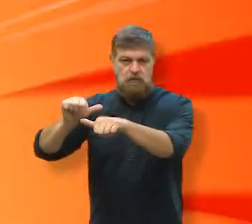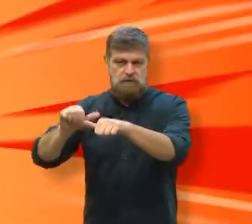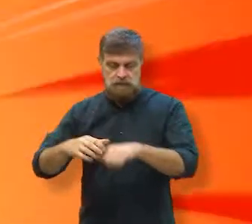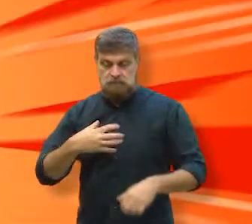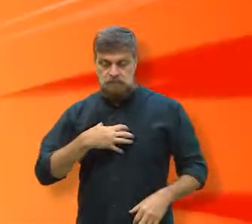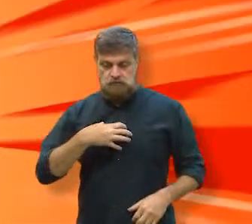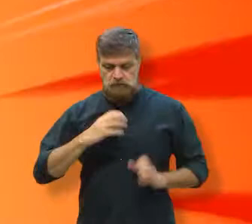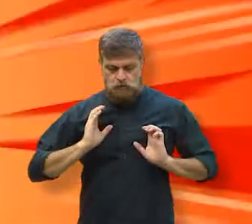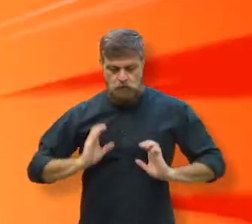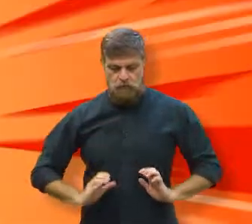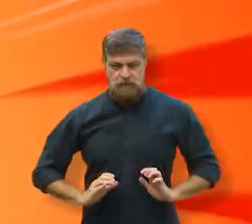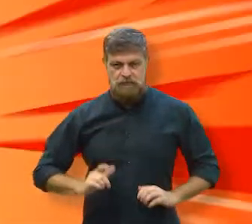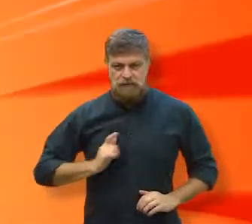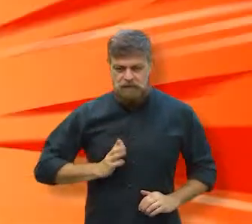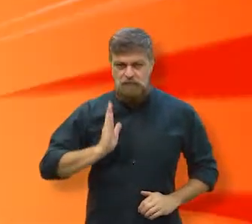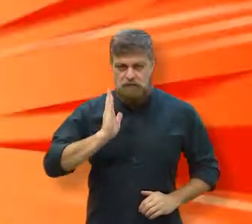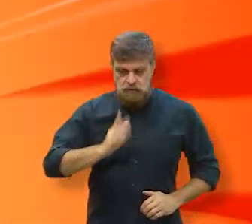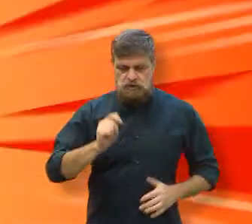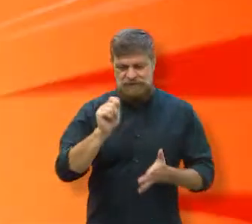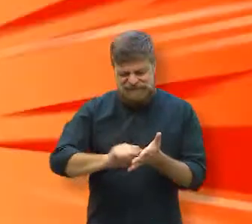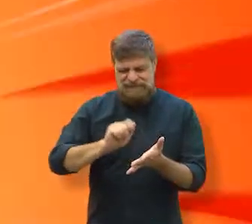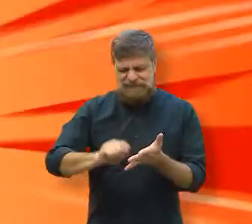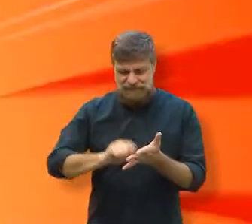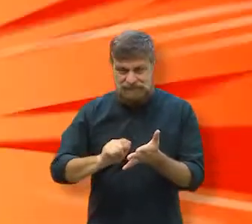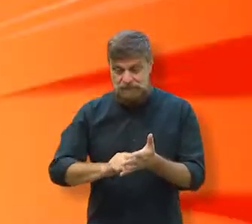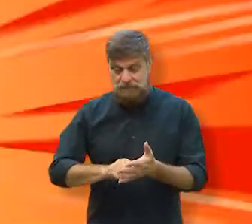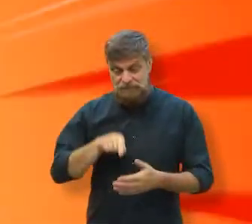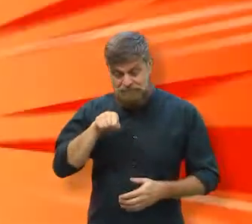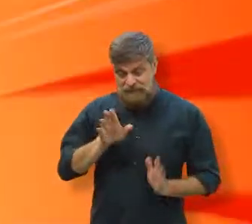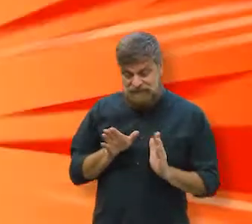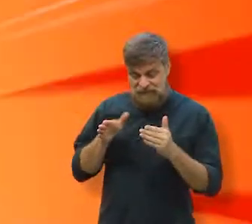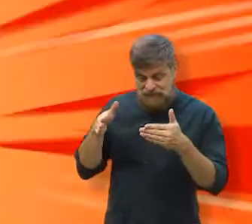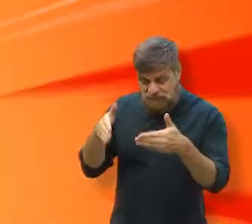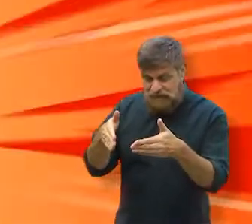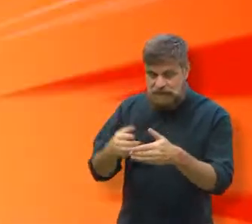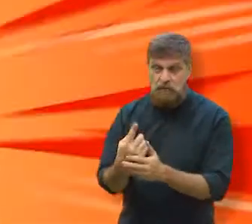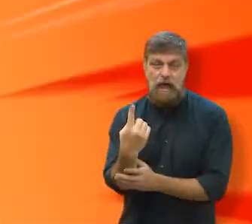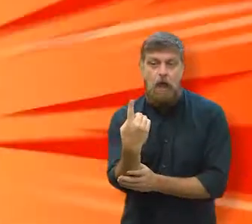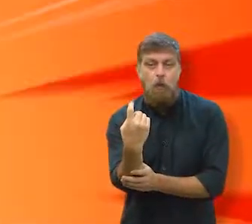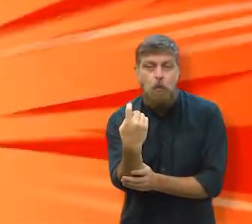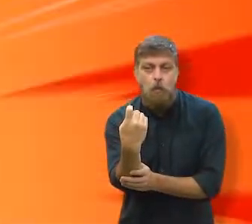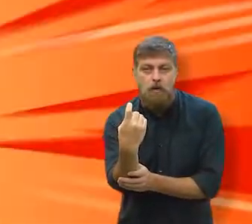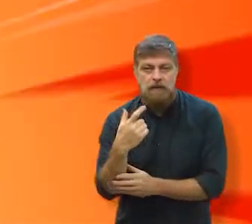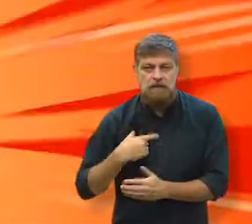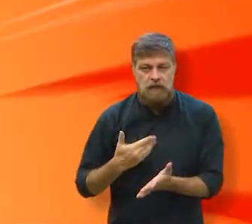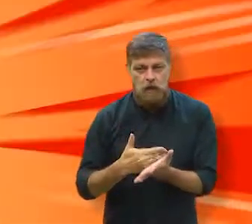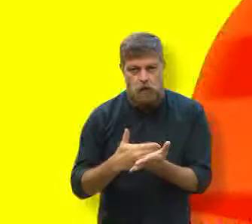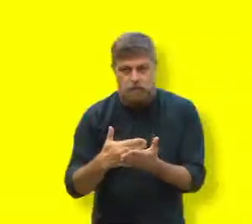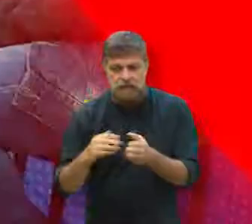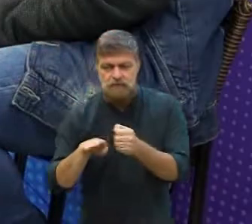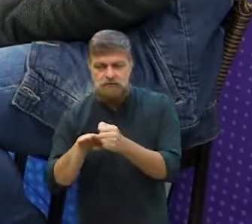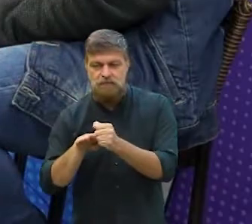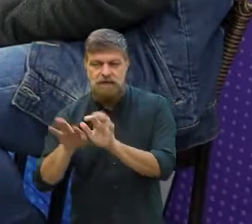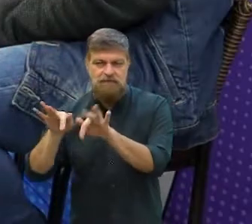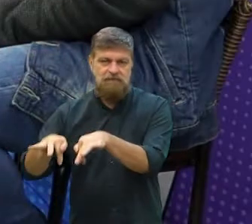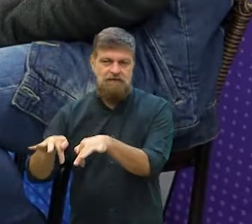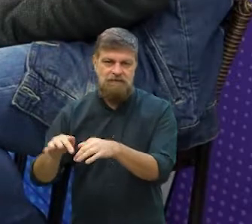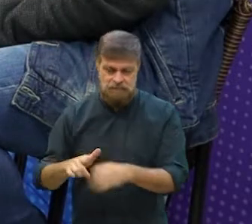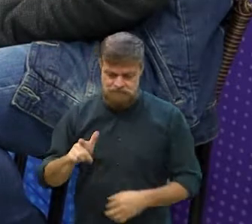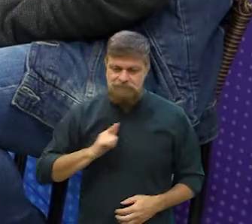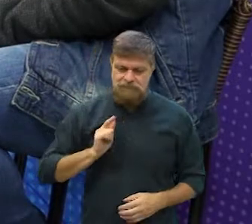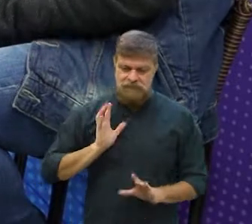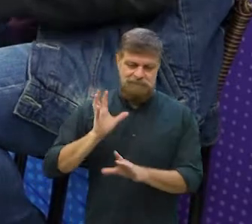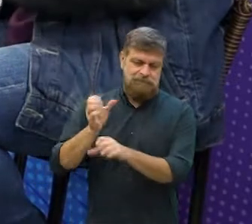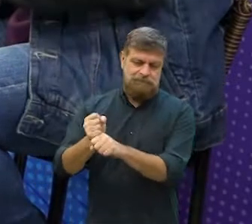fã de série, né? Já escrevi, escrevo bastante série, mas nesse caso específico, eu acho que é uma história única mesmo, um começo, meio e fim, assim, sabe?